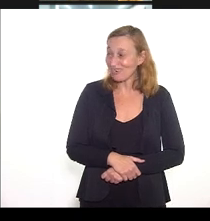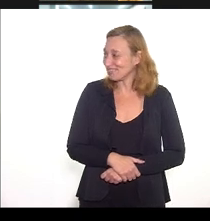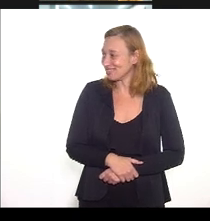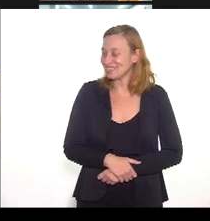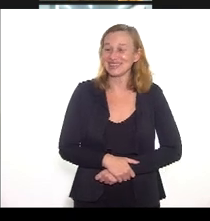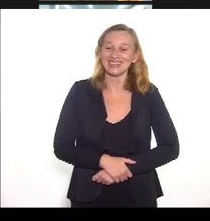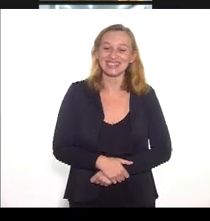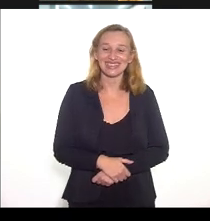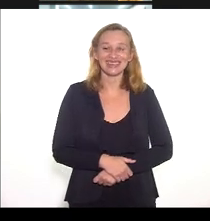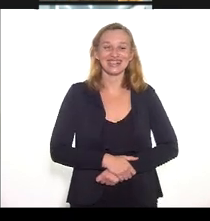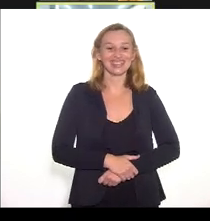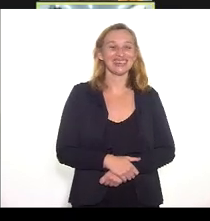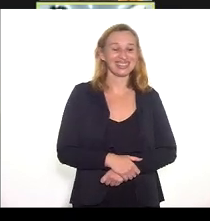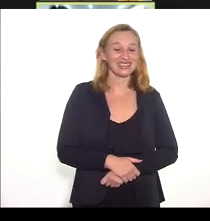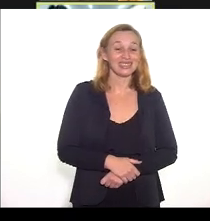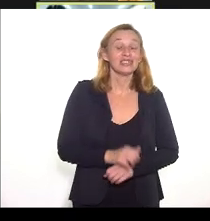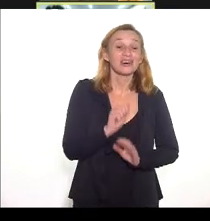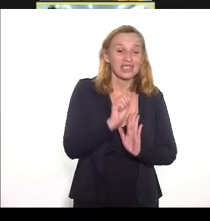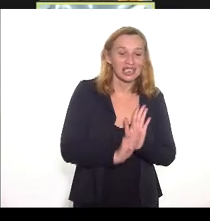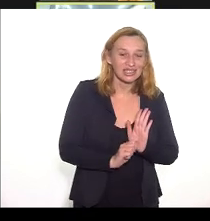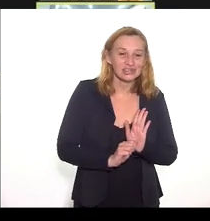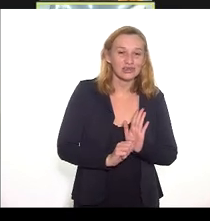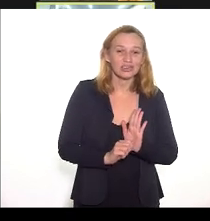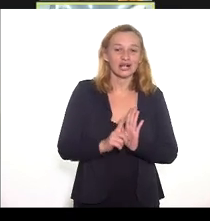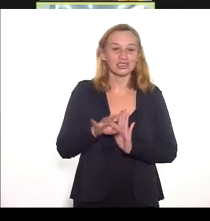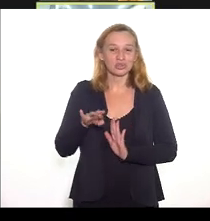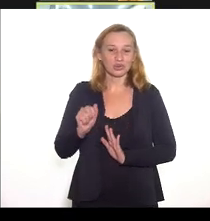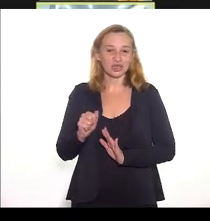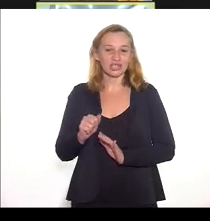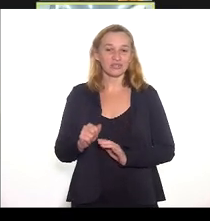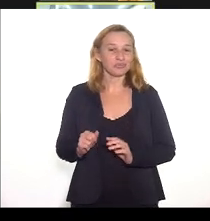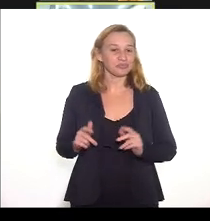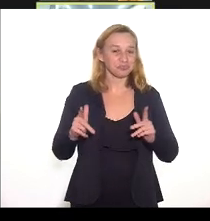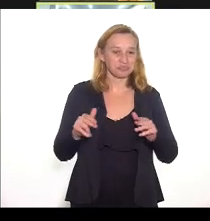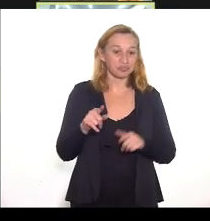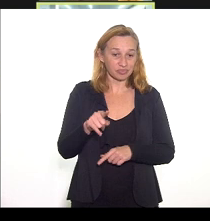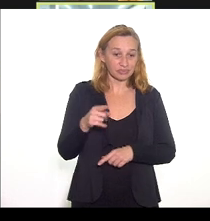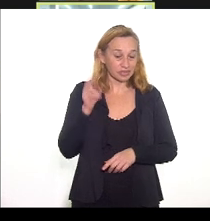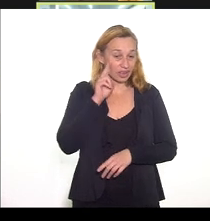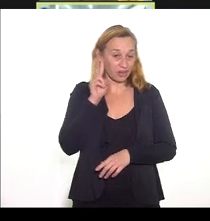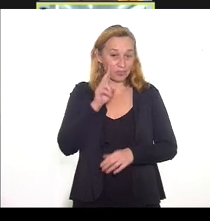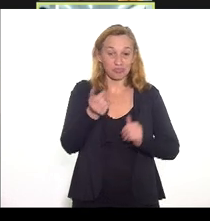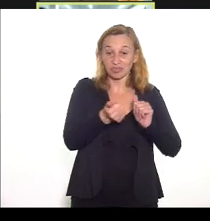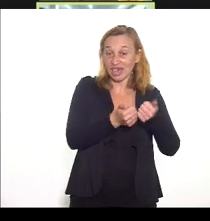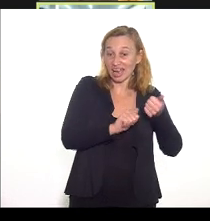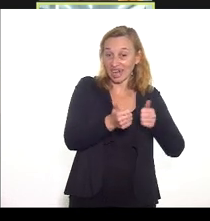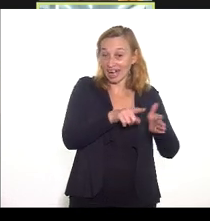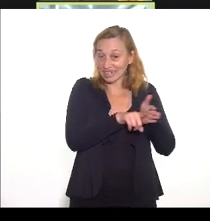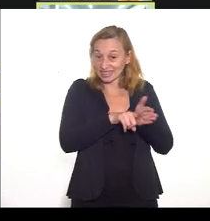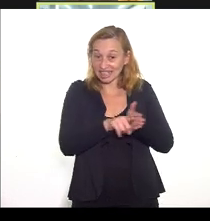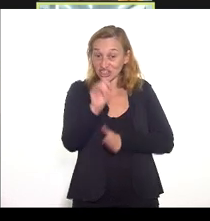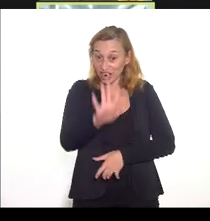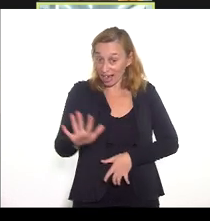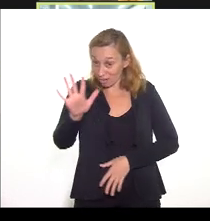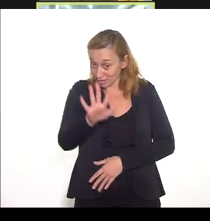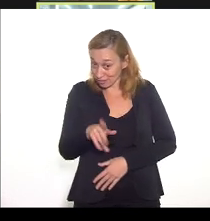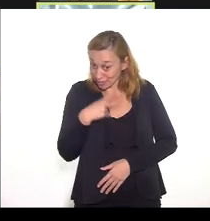A produção de relatórios da auditoria é muito acima da média. Só para lembrar que a gente está falando de análise e considerações gerais.